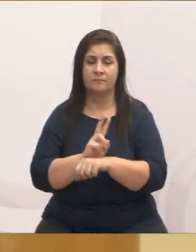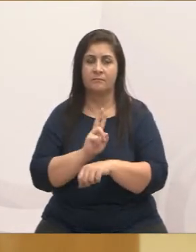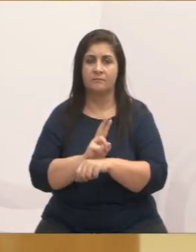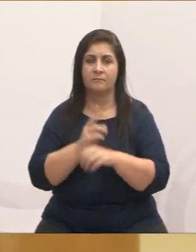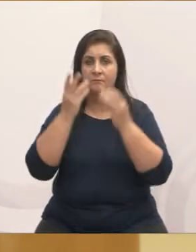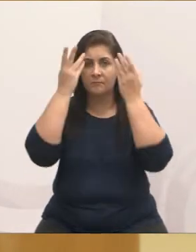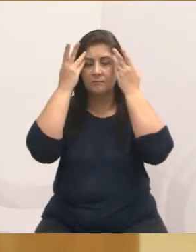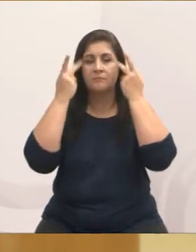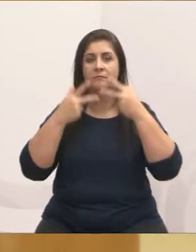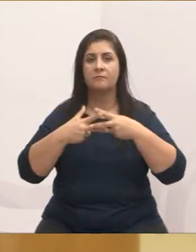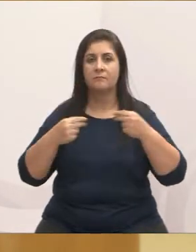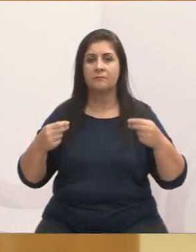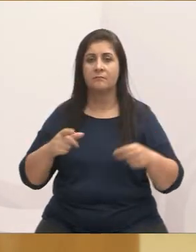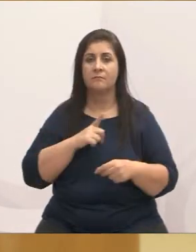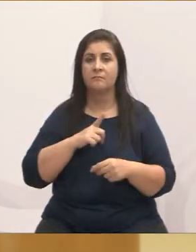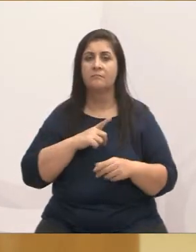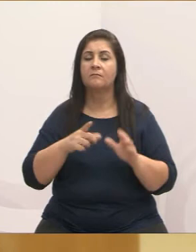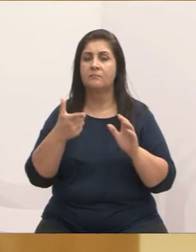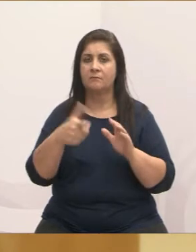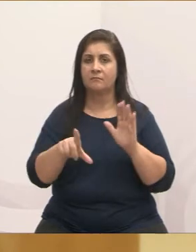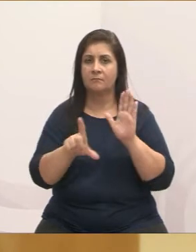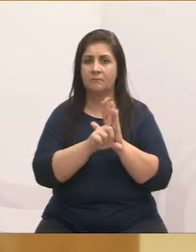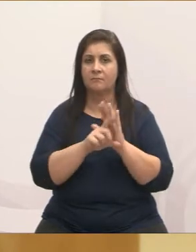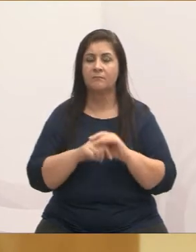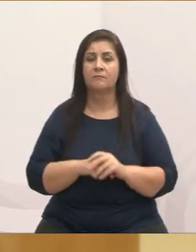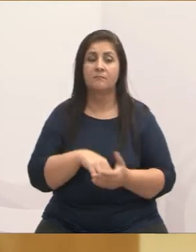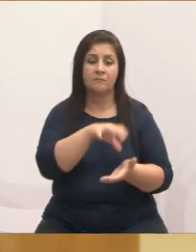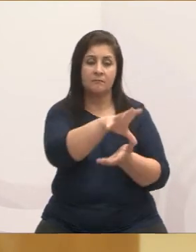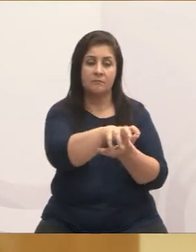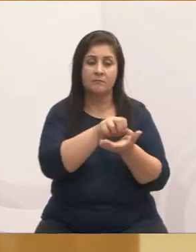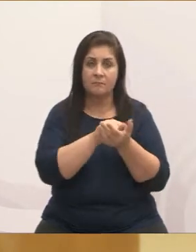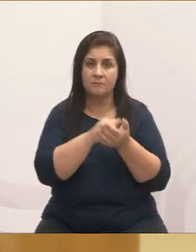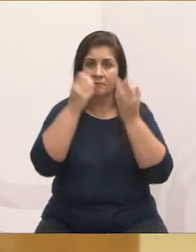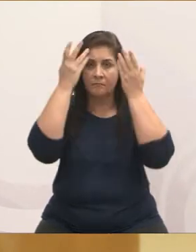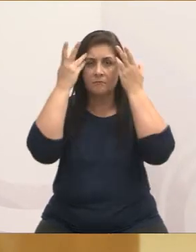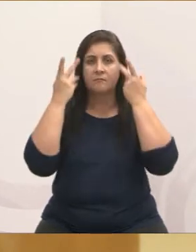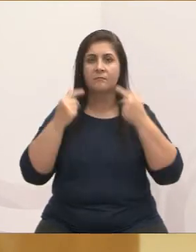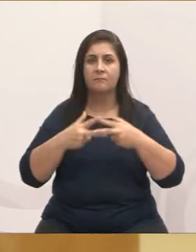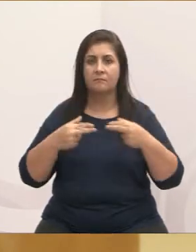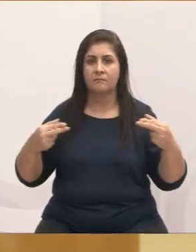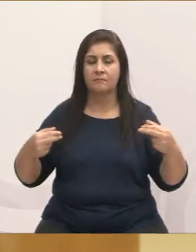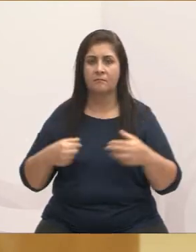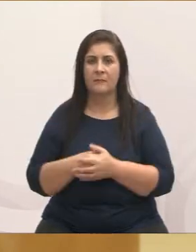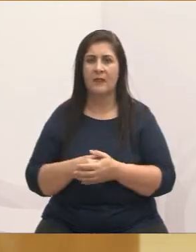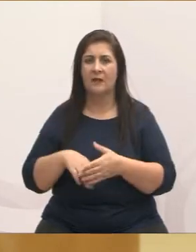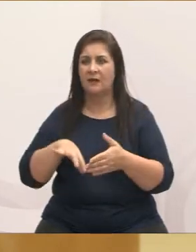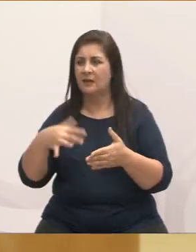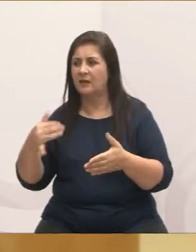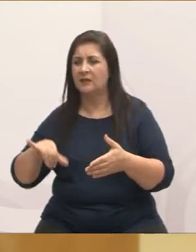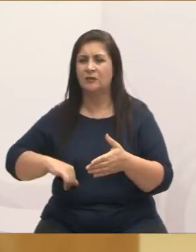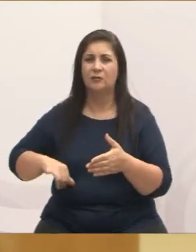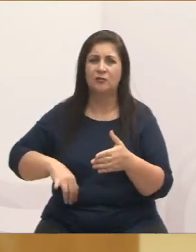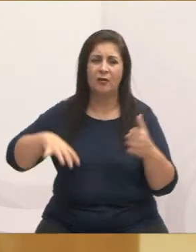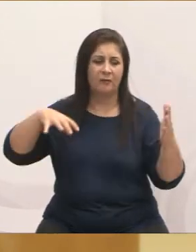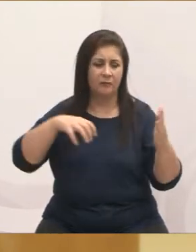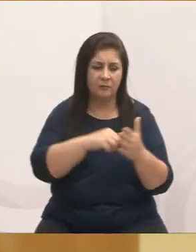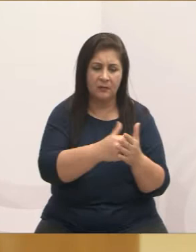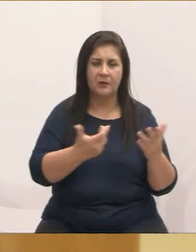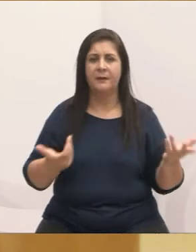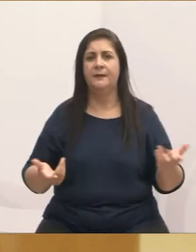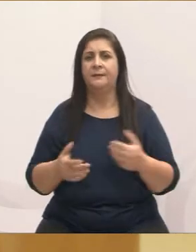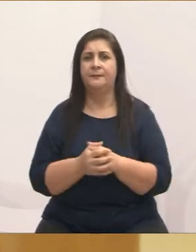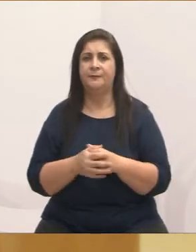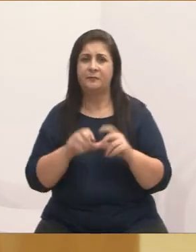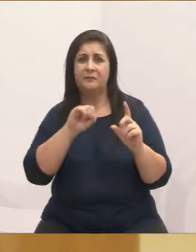tem uma lei também que não está sendo cumprida, que é o recolhimento de animais. Animais atropelados, cadela no cio, cadela e